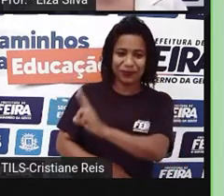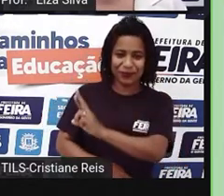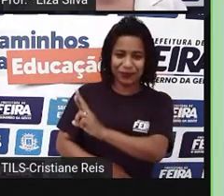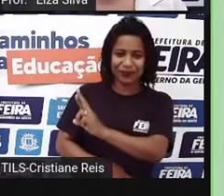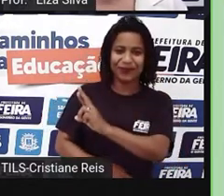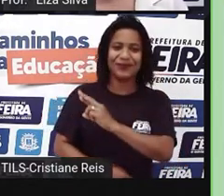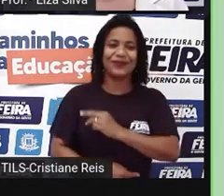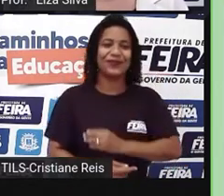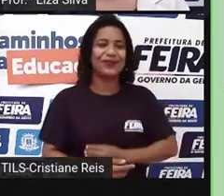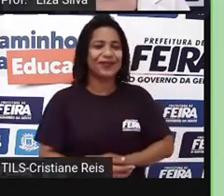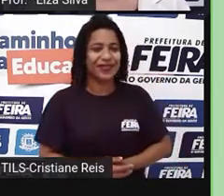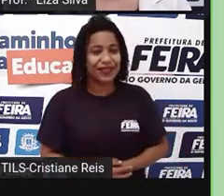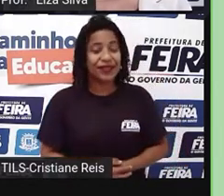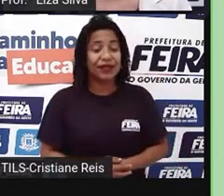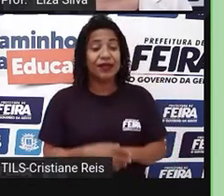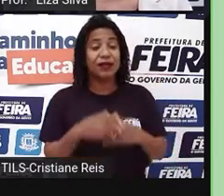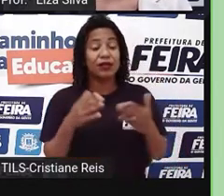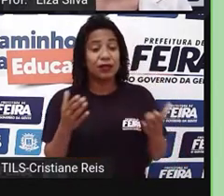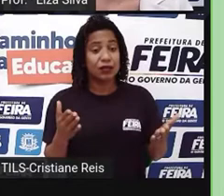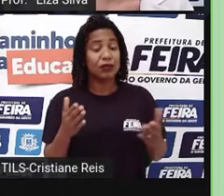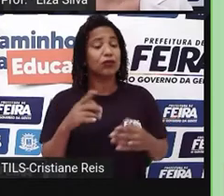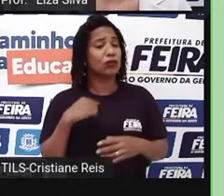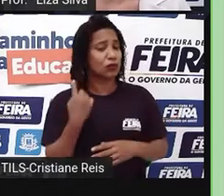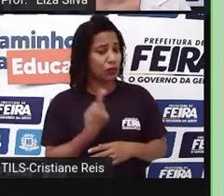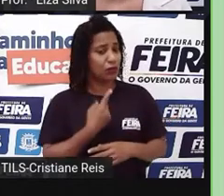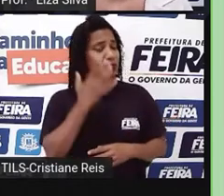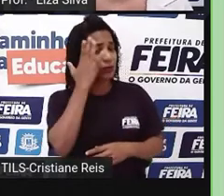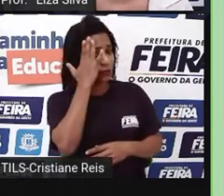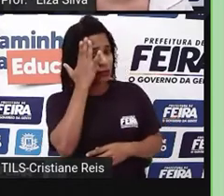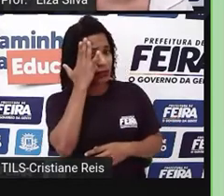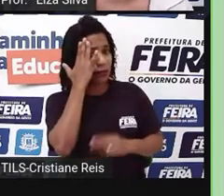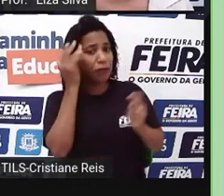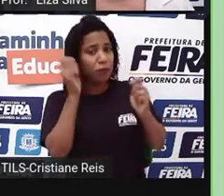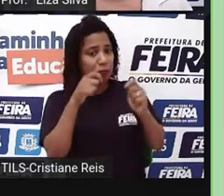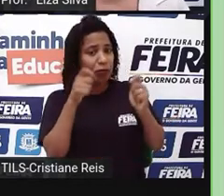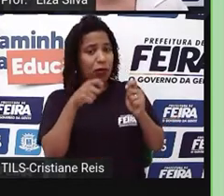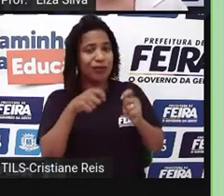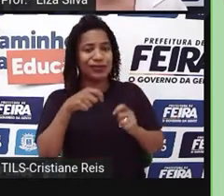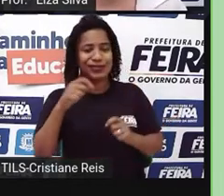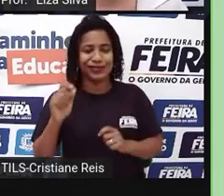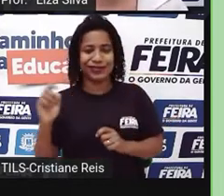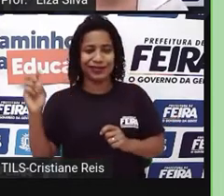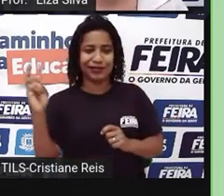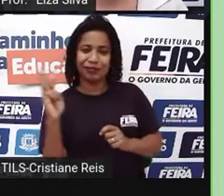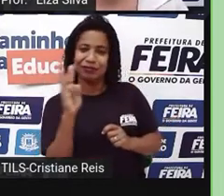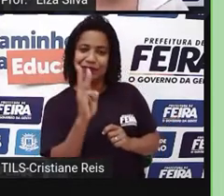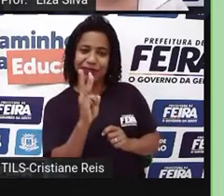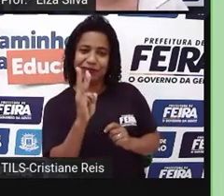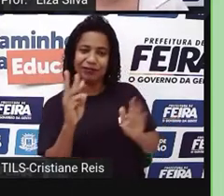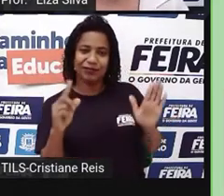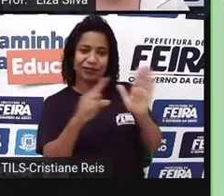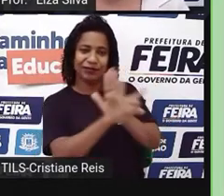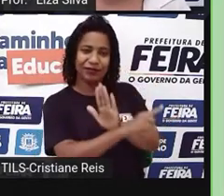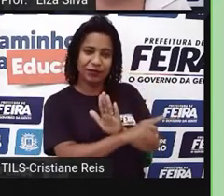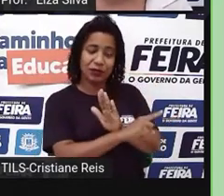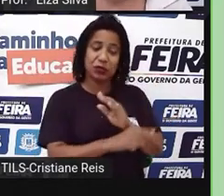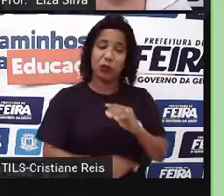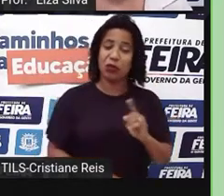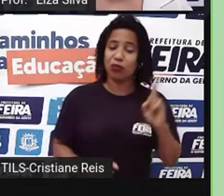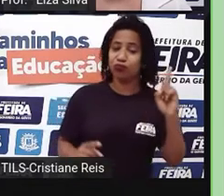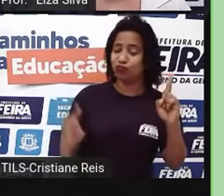entrevistada. É claro que a gente pode ter mais de um entrevistado ou entrevistada. Ok, students?